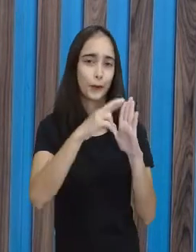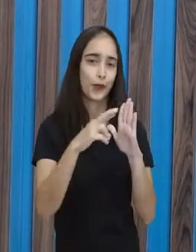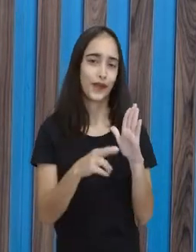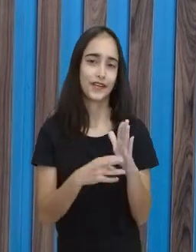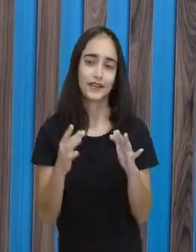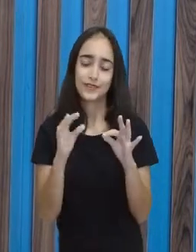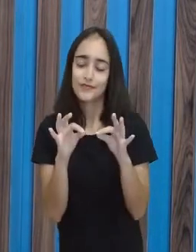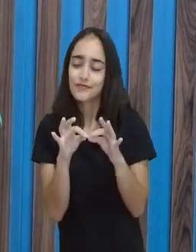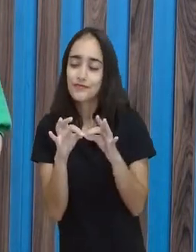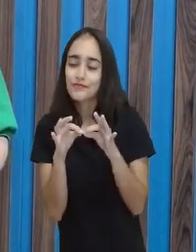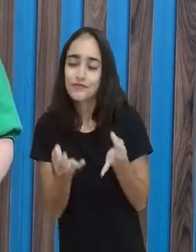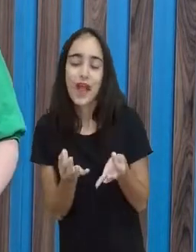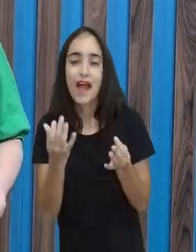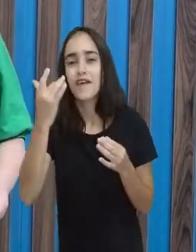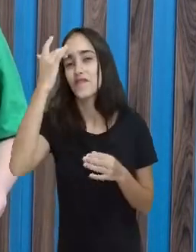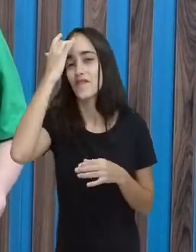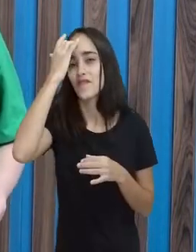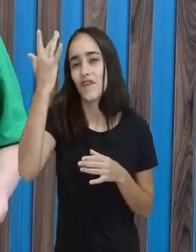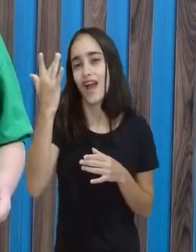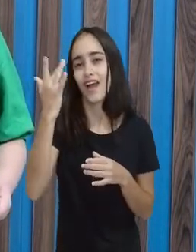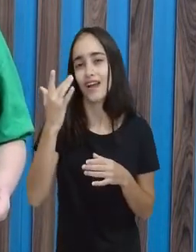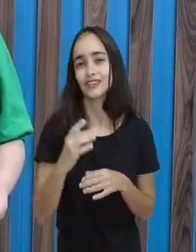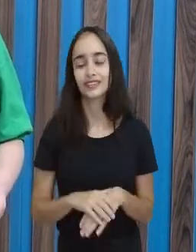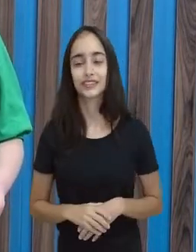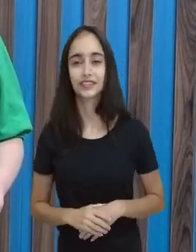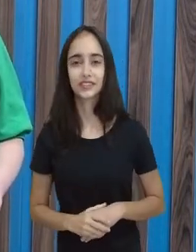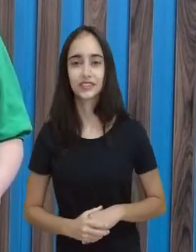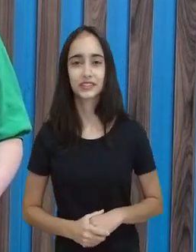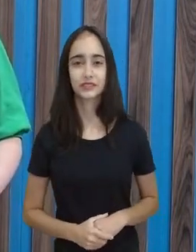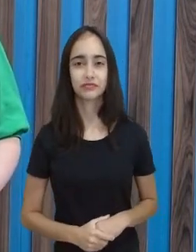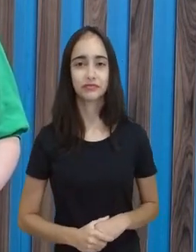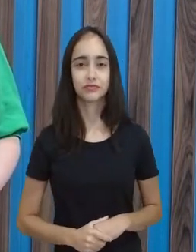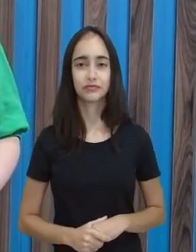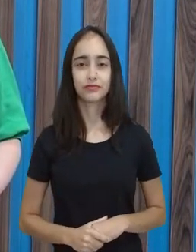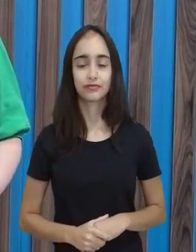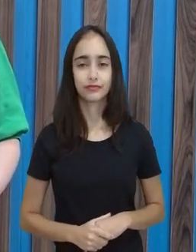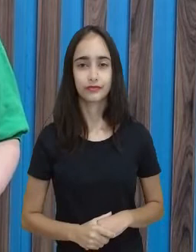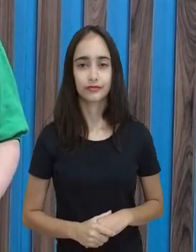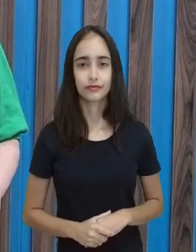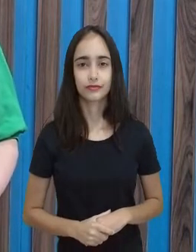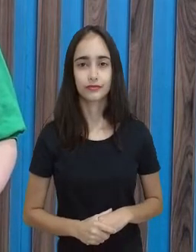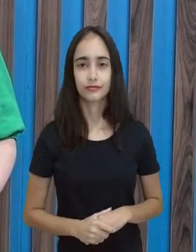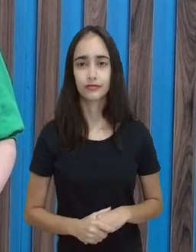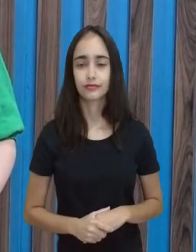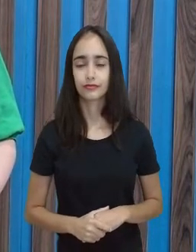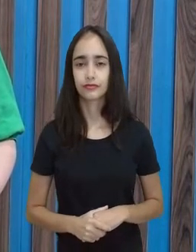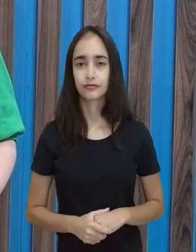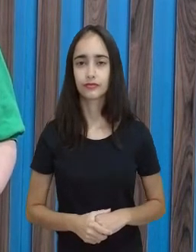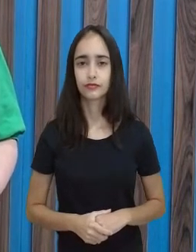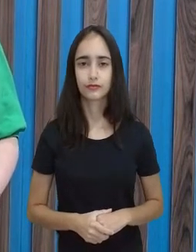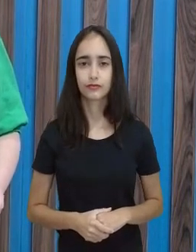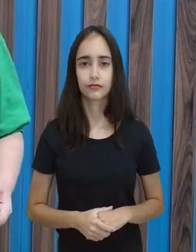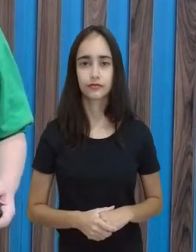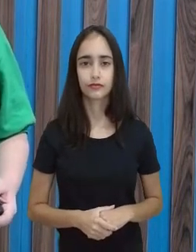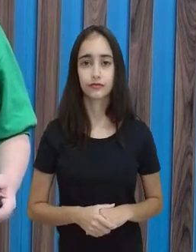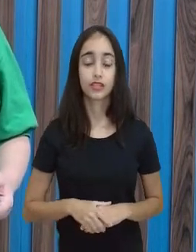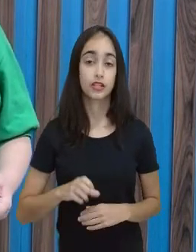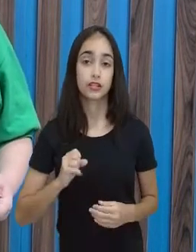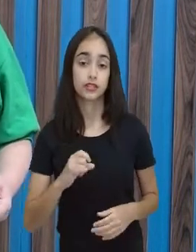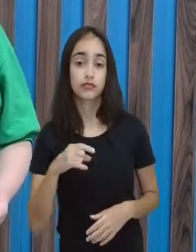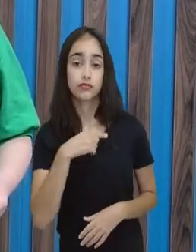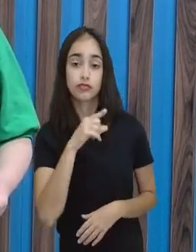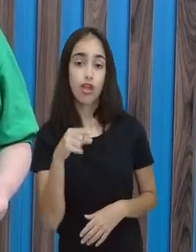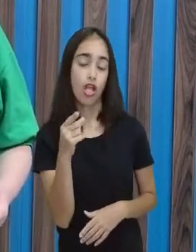facilitam na hora de vocês estarem prestando um concurso.